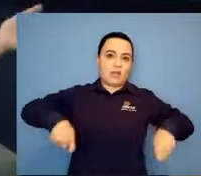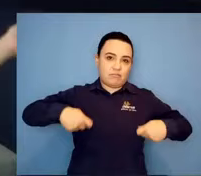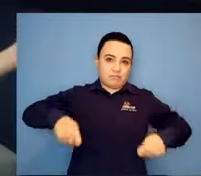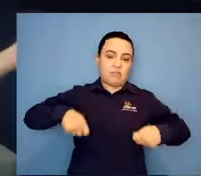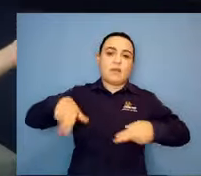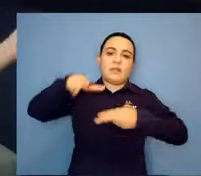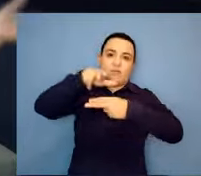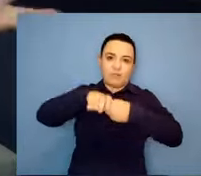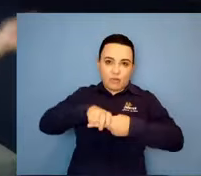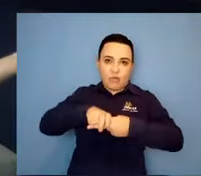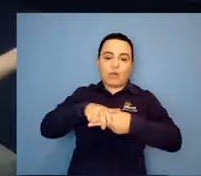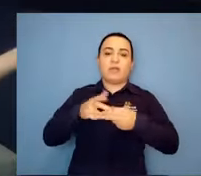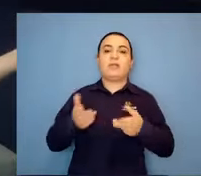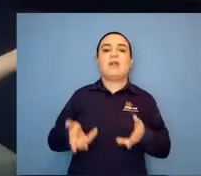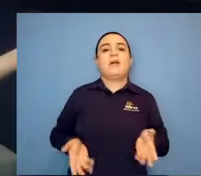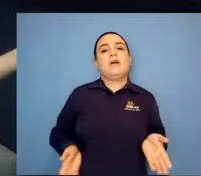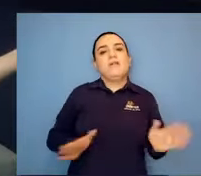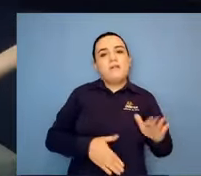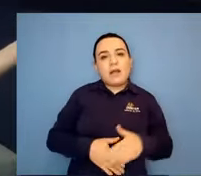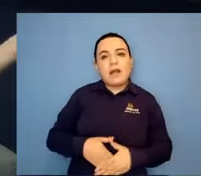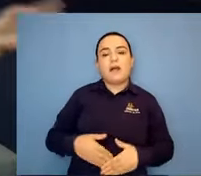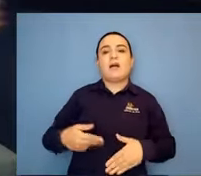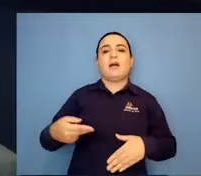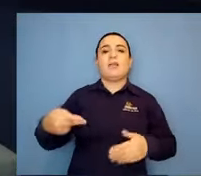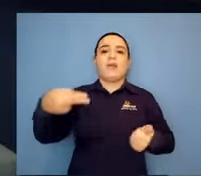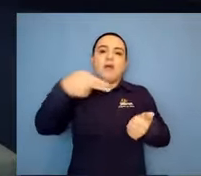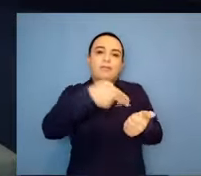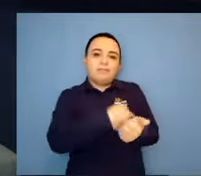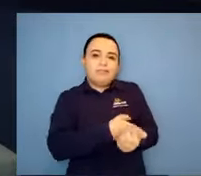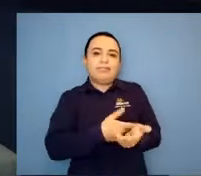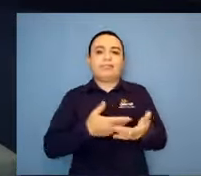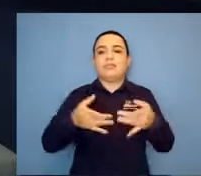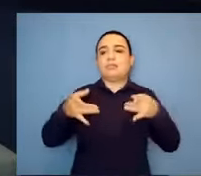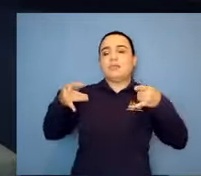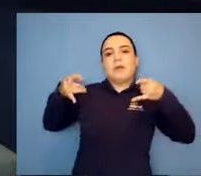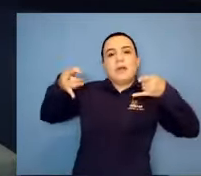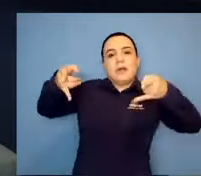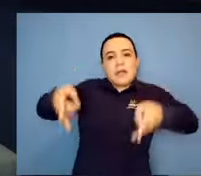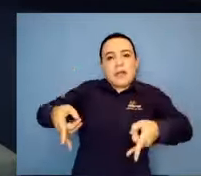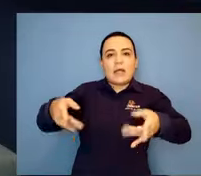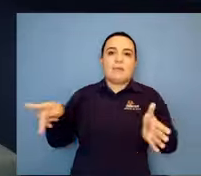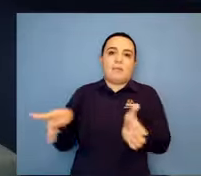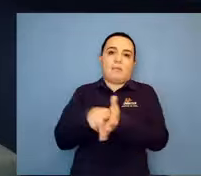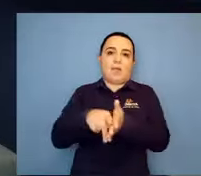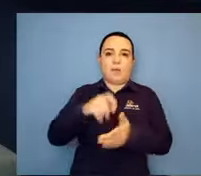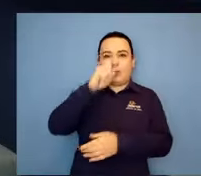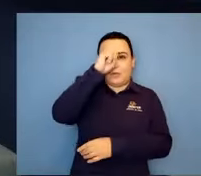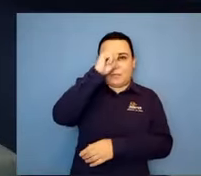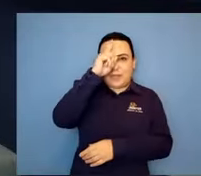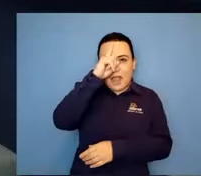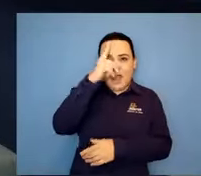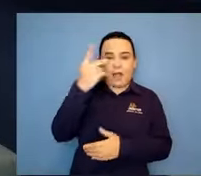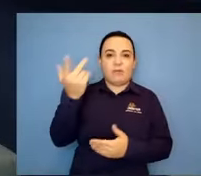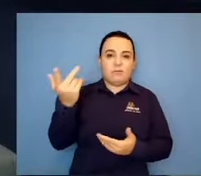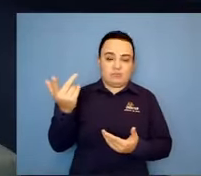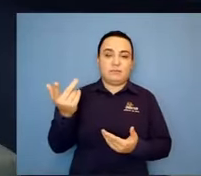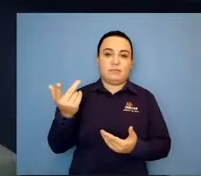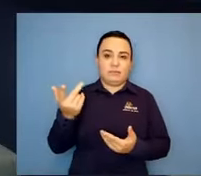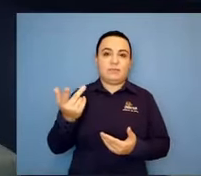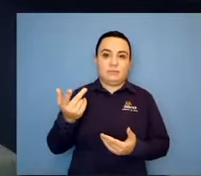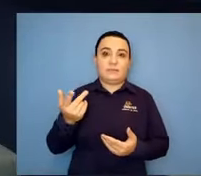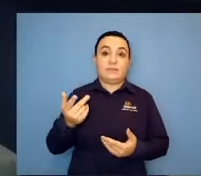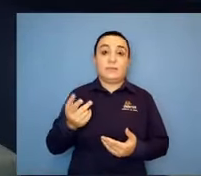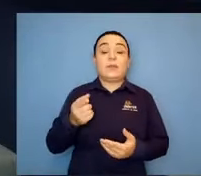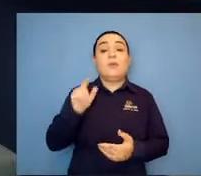falece uma criança, independente do diagnóstico, né? Sim. É importante falar isso. A família ALD Brasil é focada na